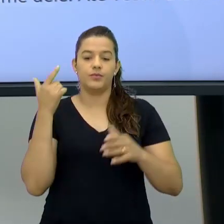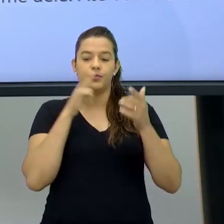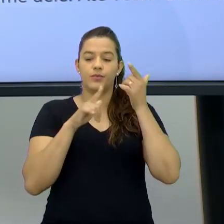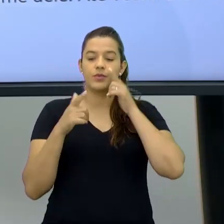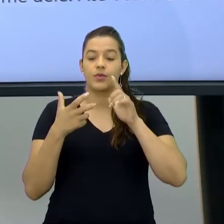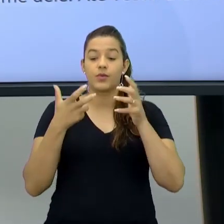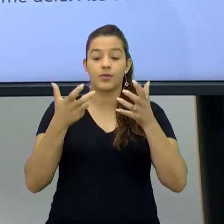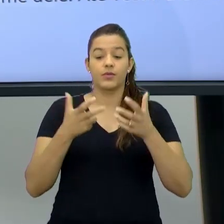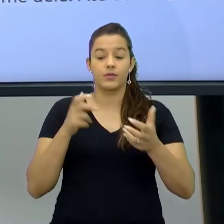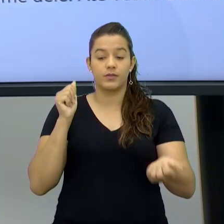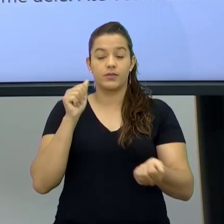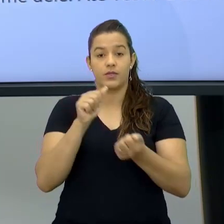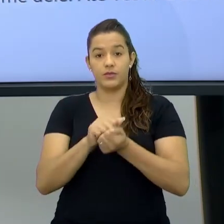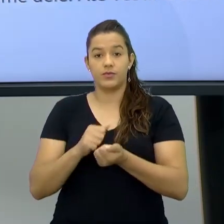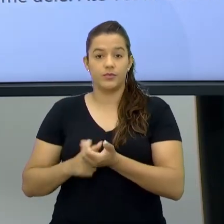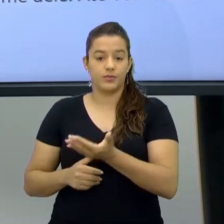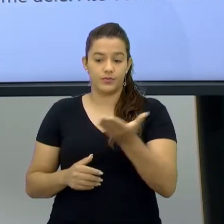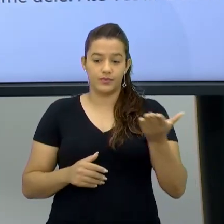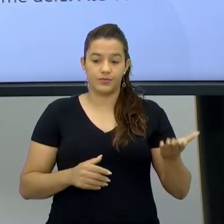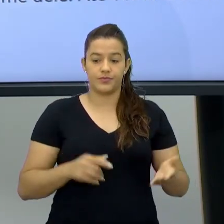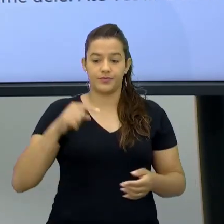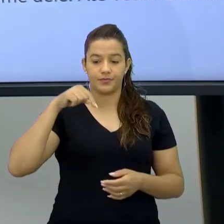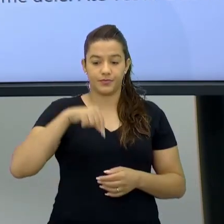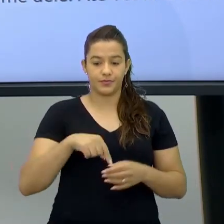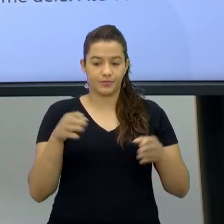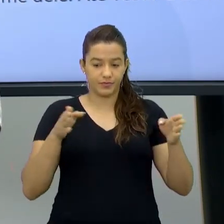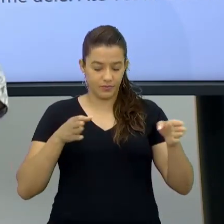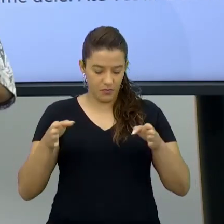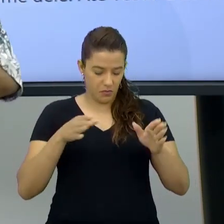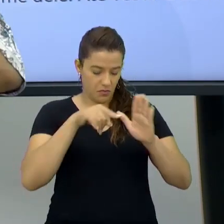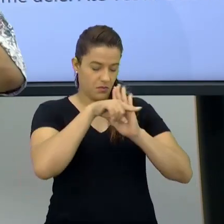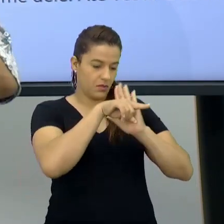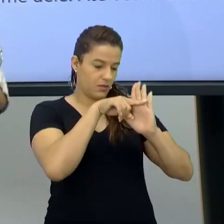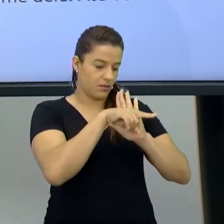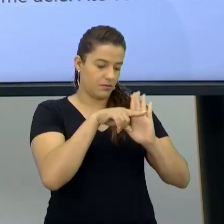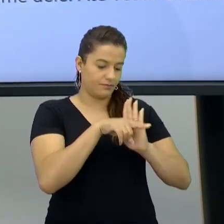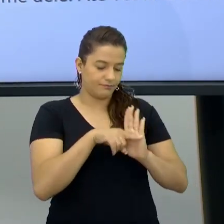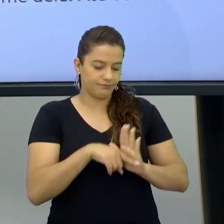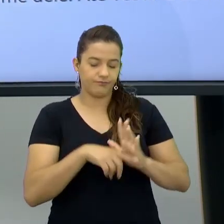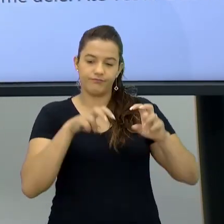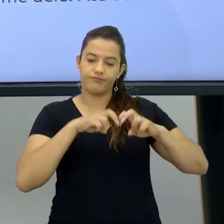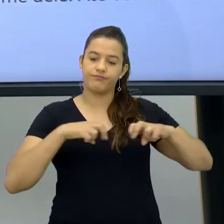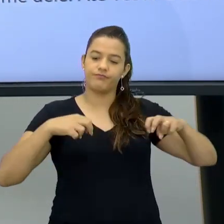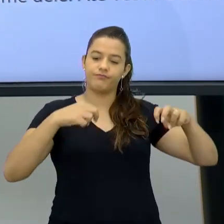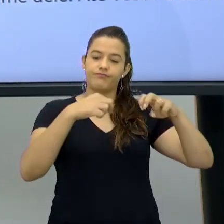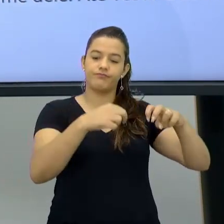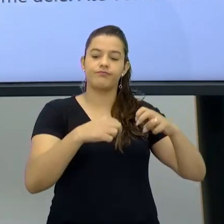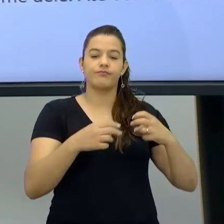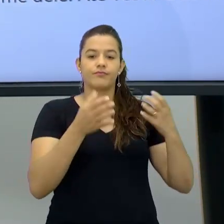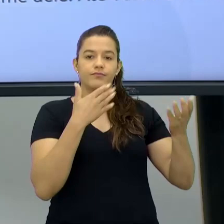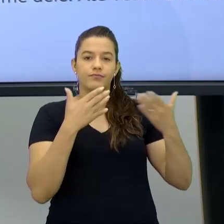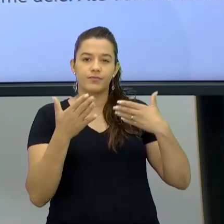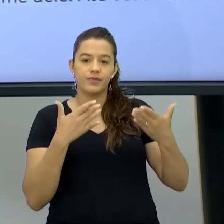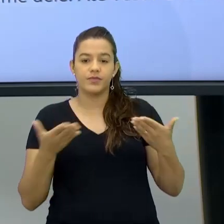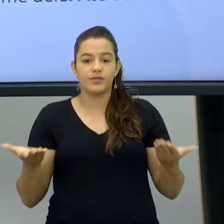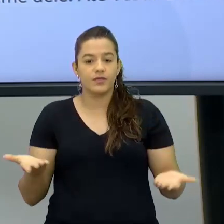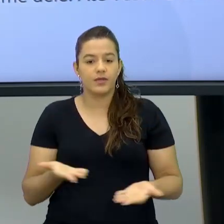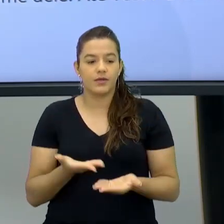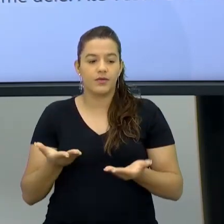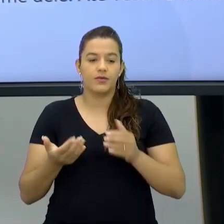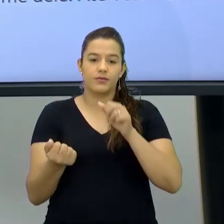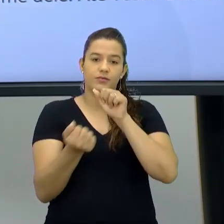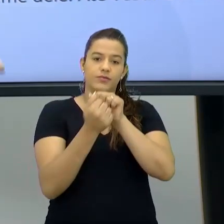estar com eles Nesse momento da pesquisa No momento das rodas De conversa Mas como nós não podemos